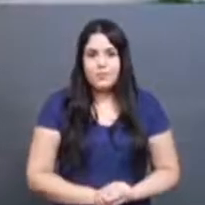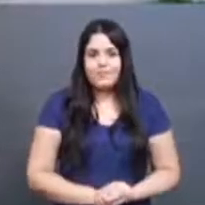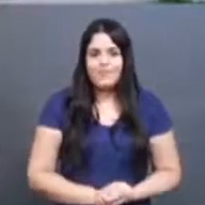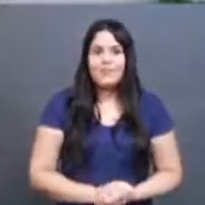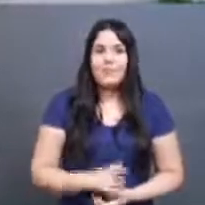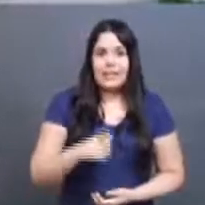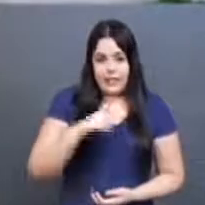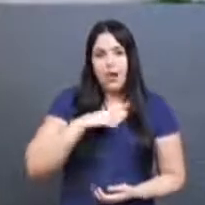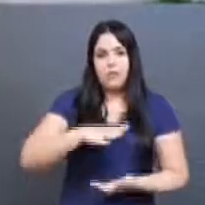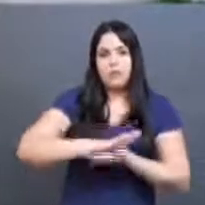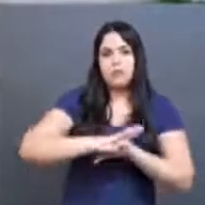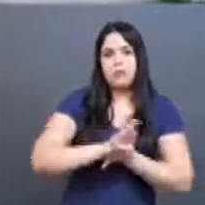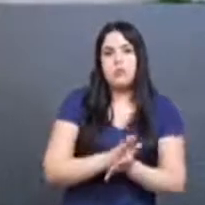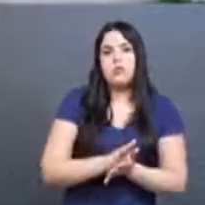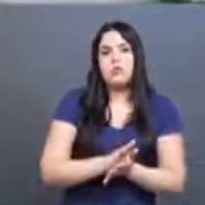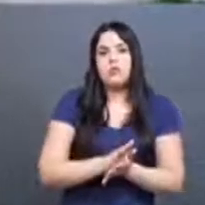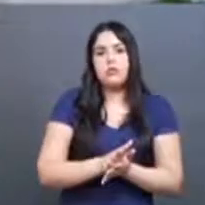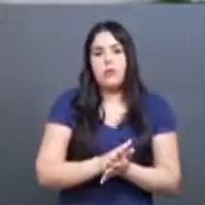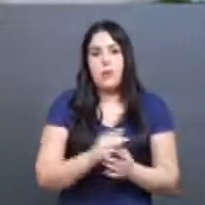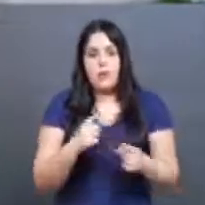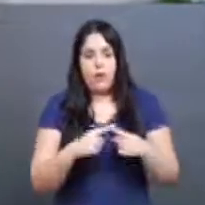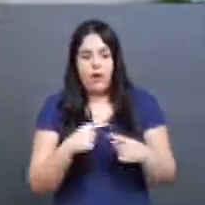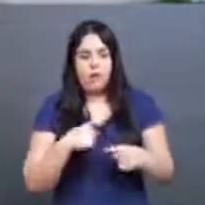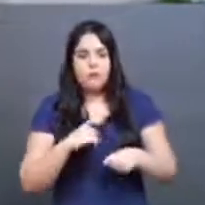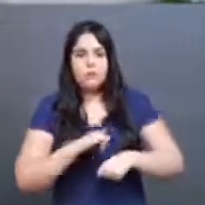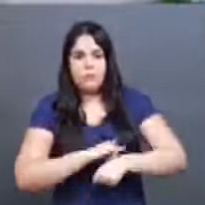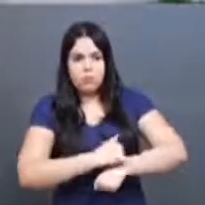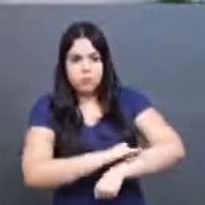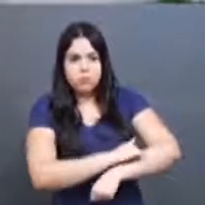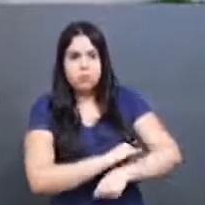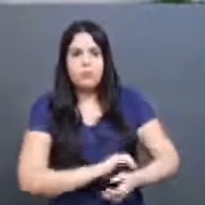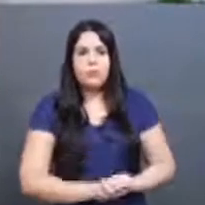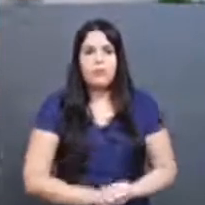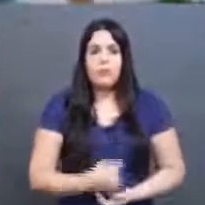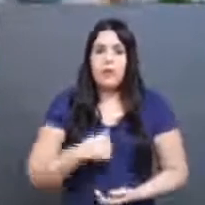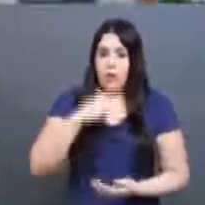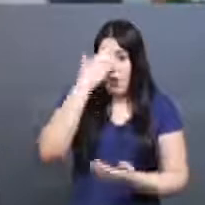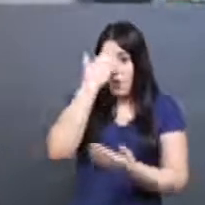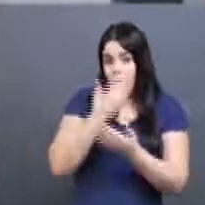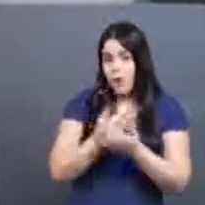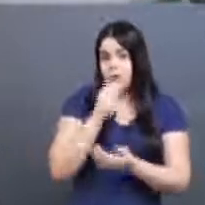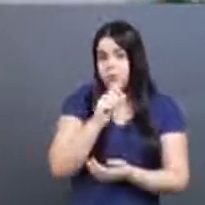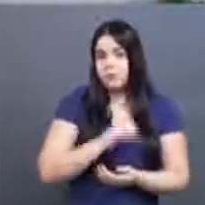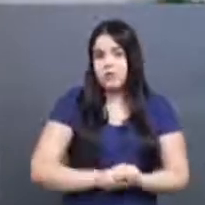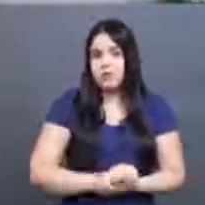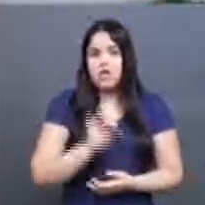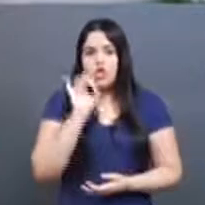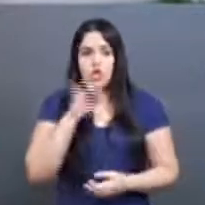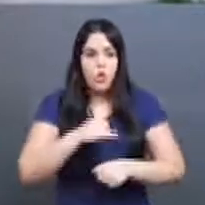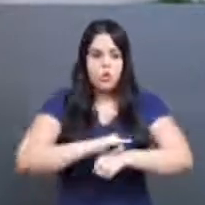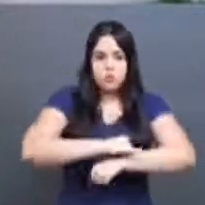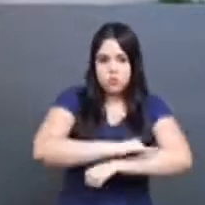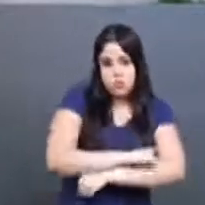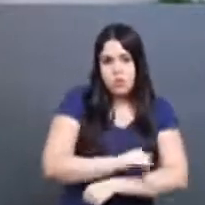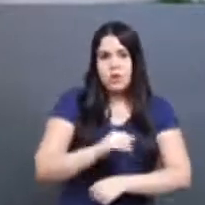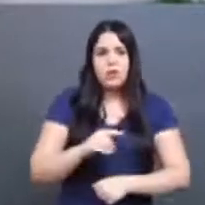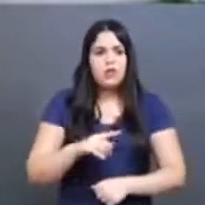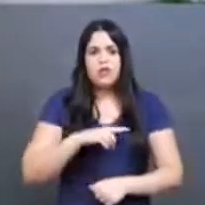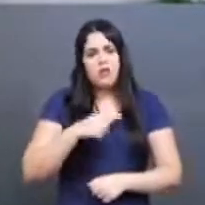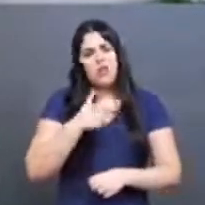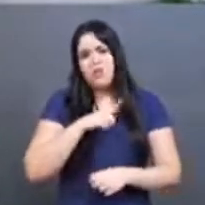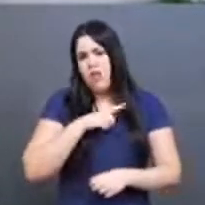tendo um preconceito por eu ter sobrepeso. Então eu acredito que não só os gordinhos, mas eu acho que em outros